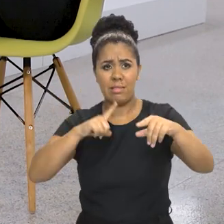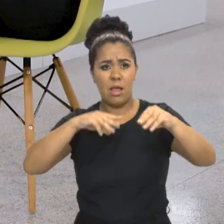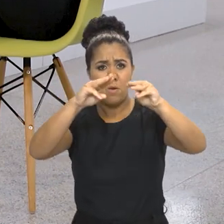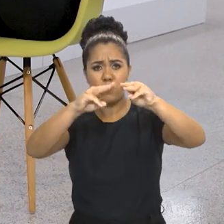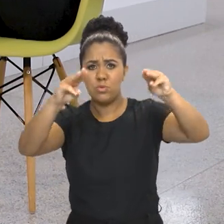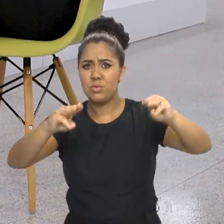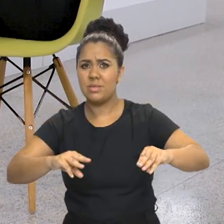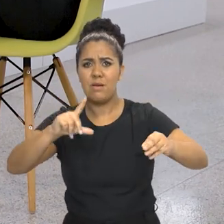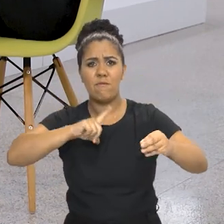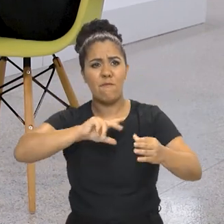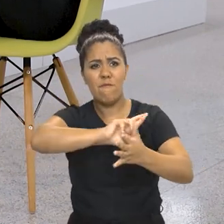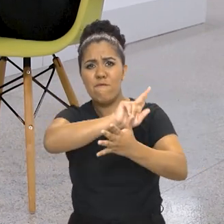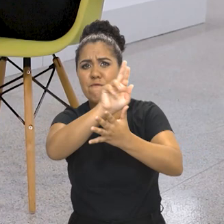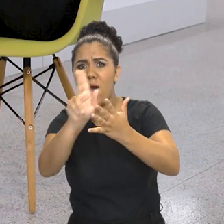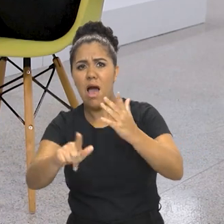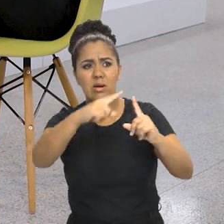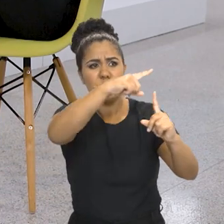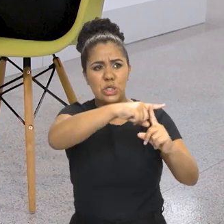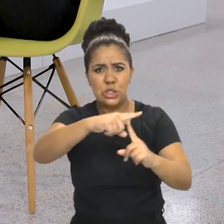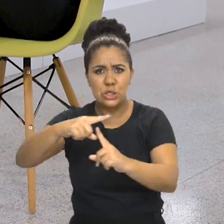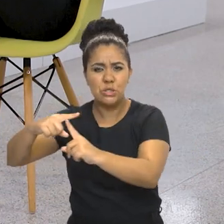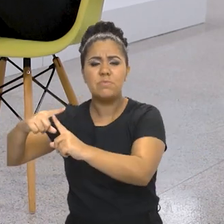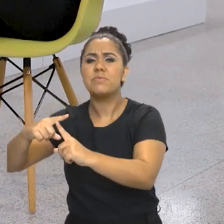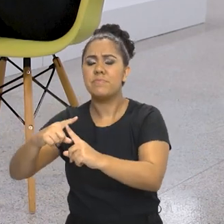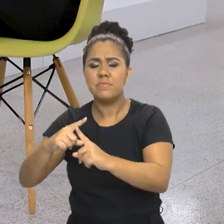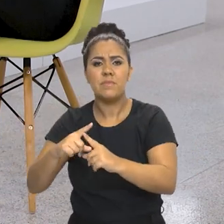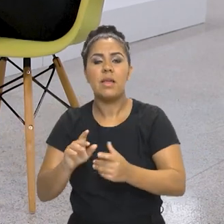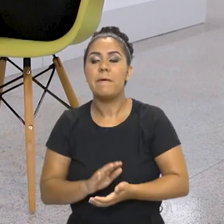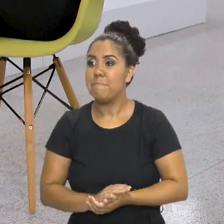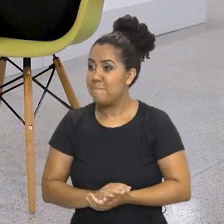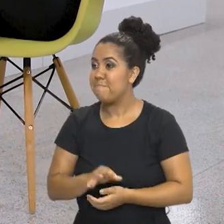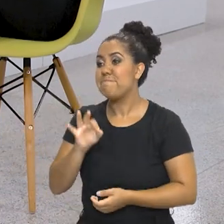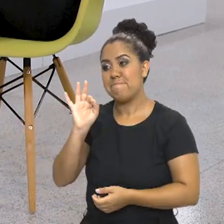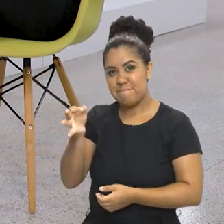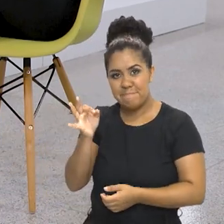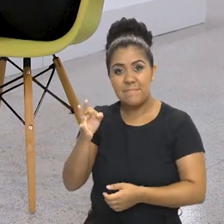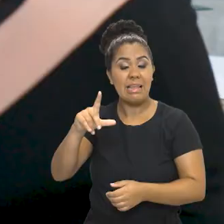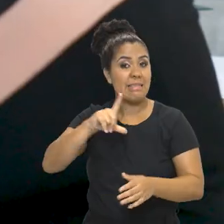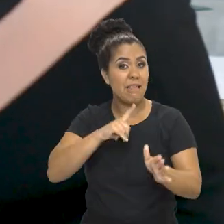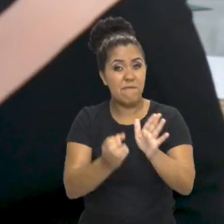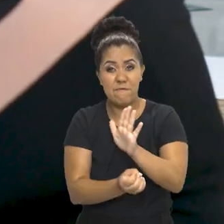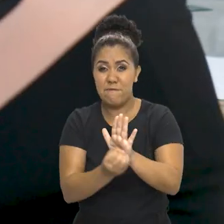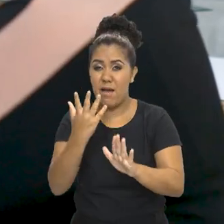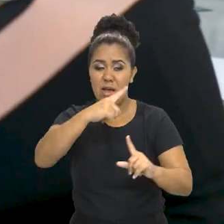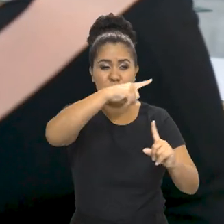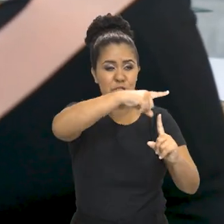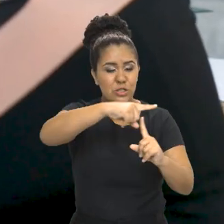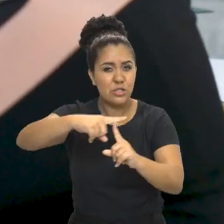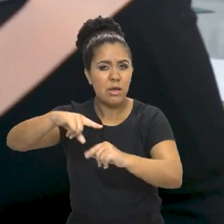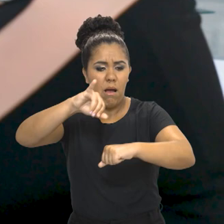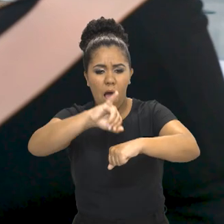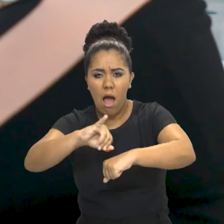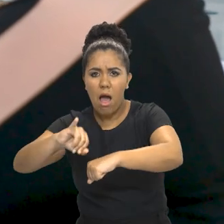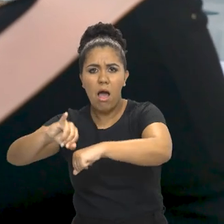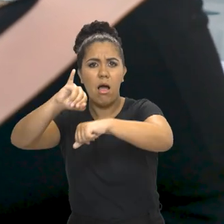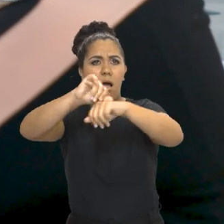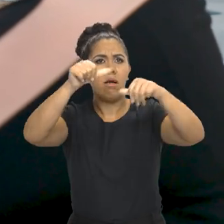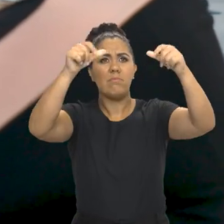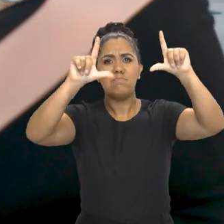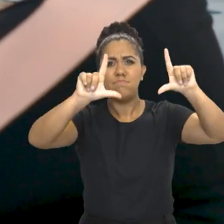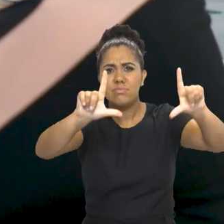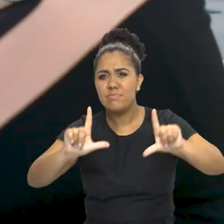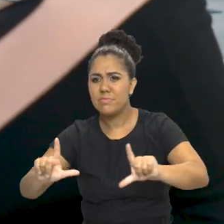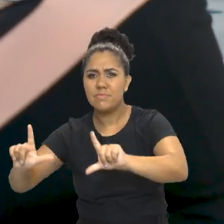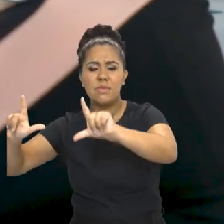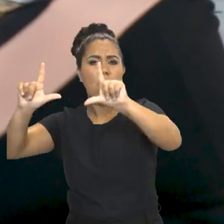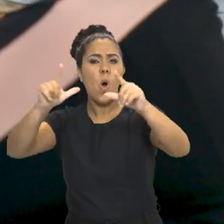tem museus de tudo ali dentro. O que as pessoas podem encontrar? É isso, museu de todos os tipos de acervo. Qualquer